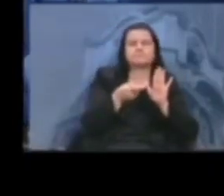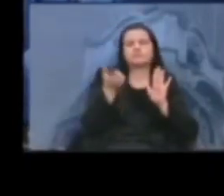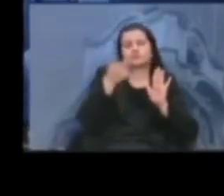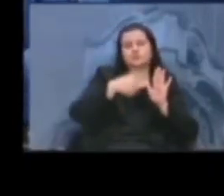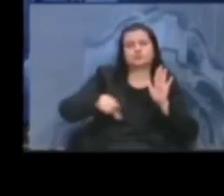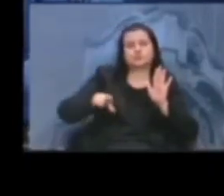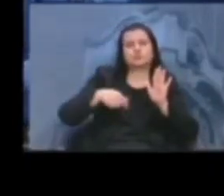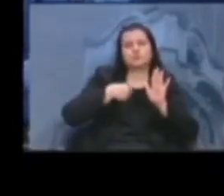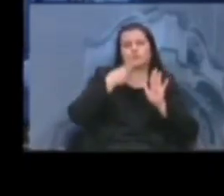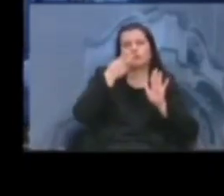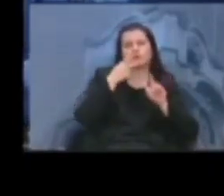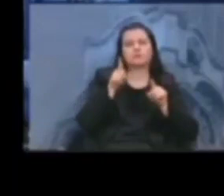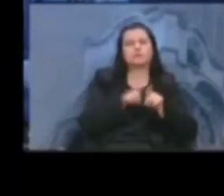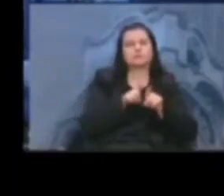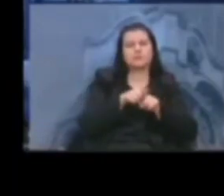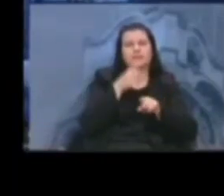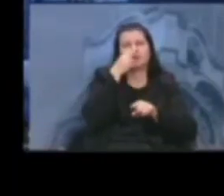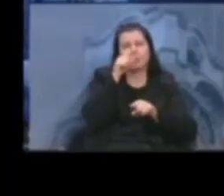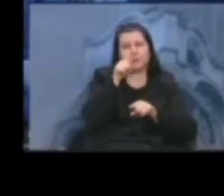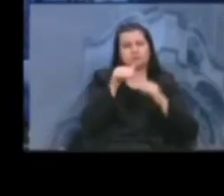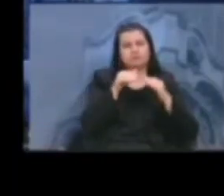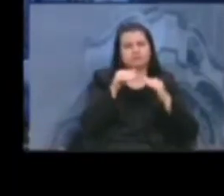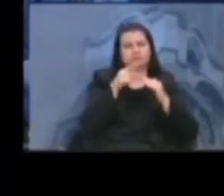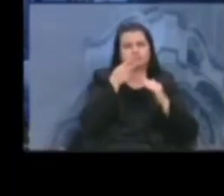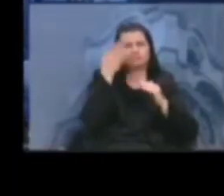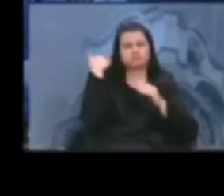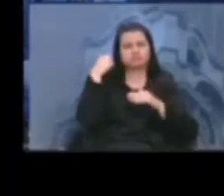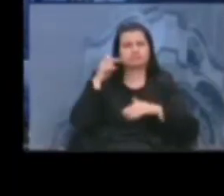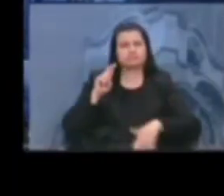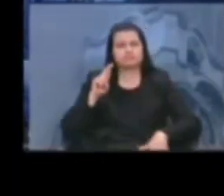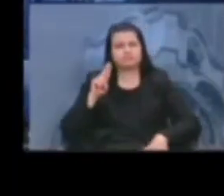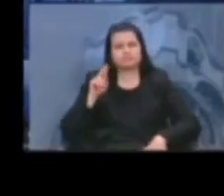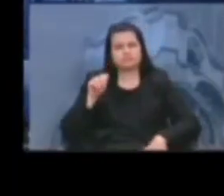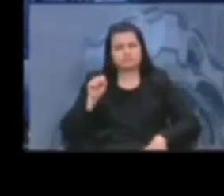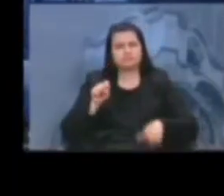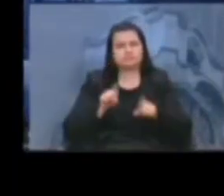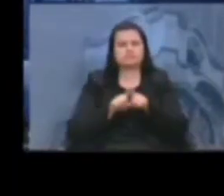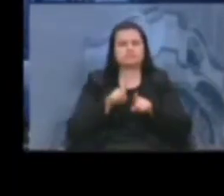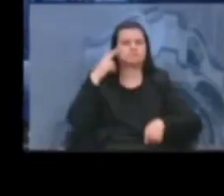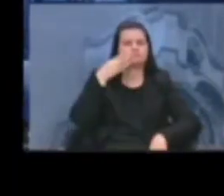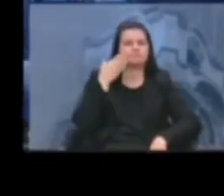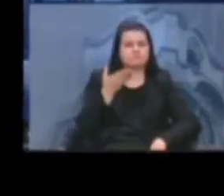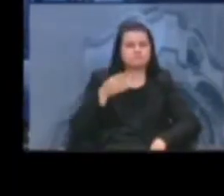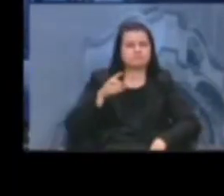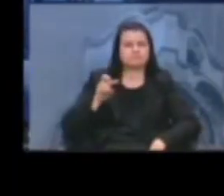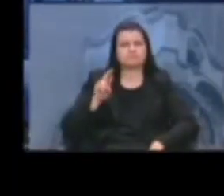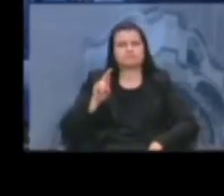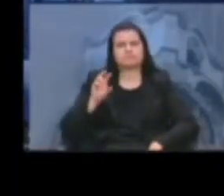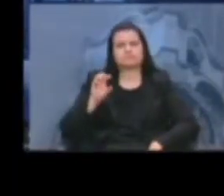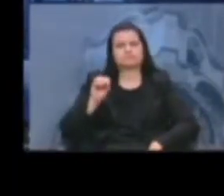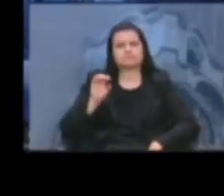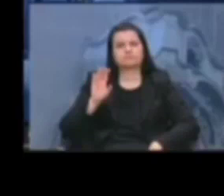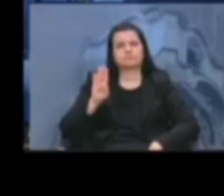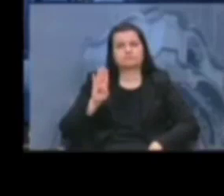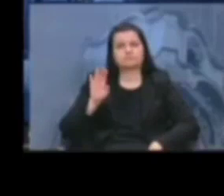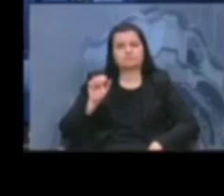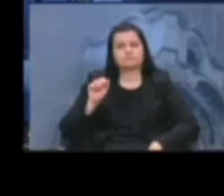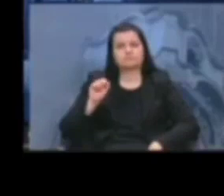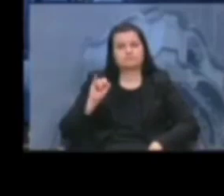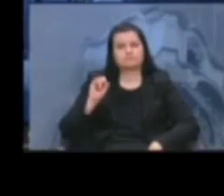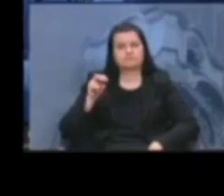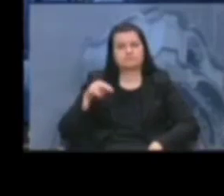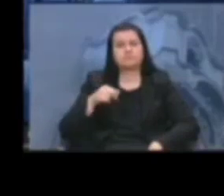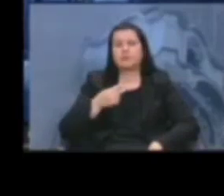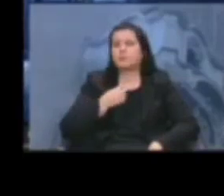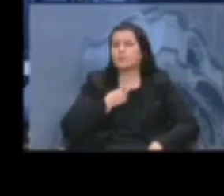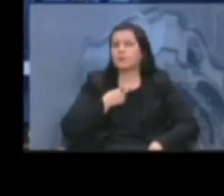coro ao que falou o vereador Ruas, ao que está falando o vereador Robaina, que nós não podemos utilizar